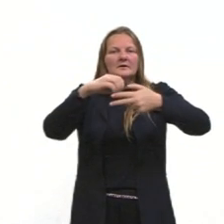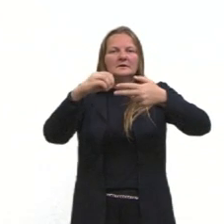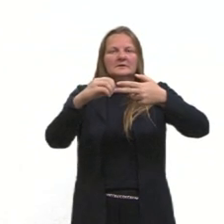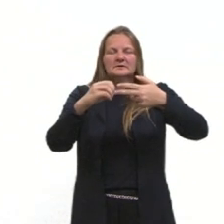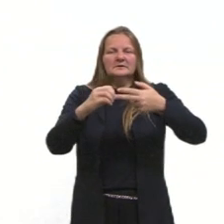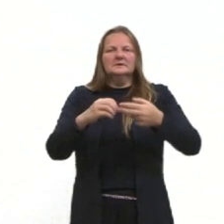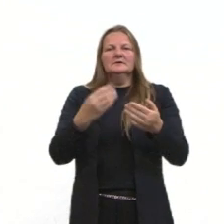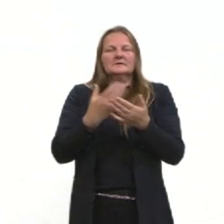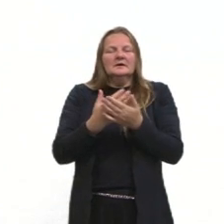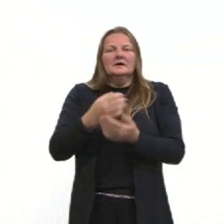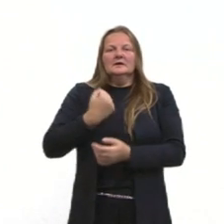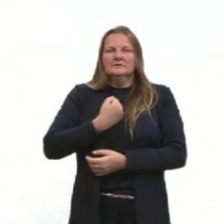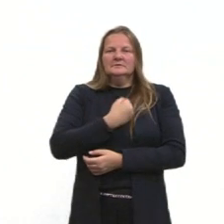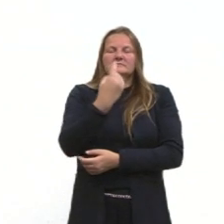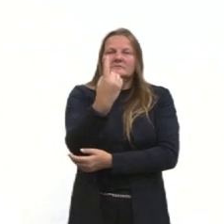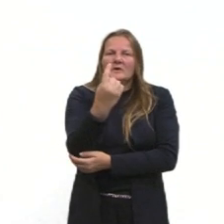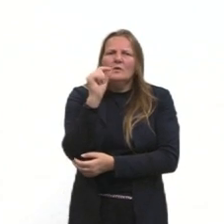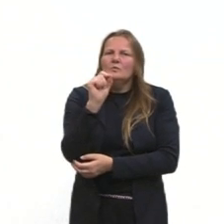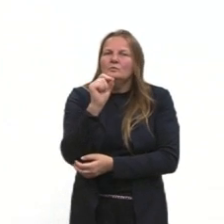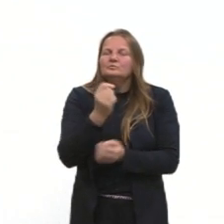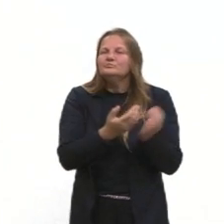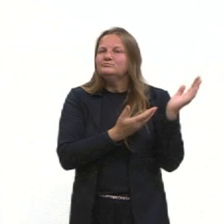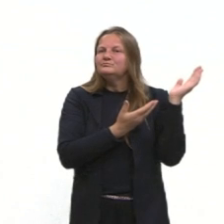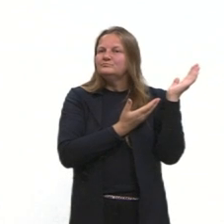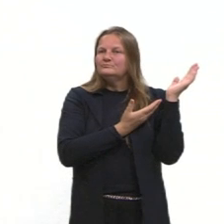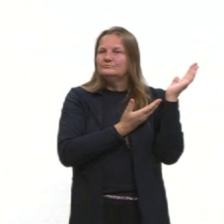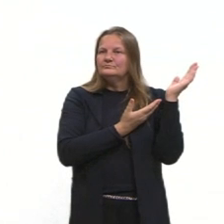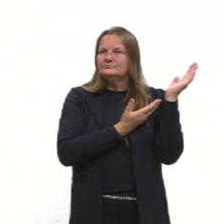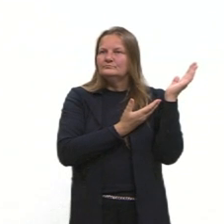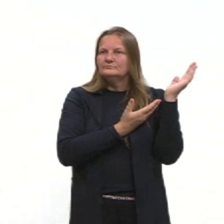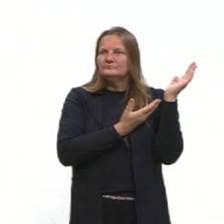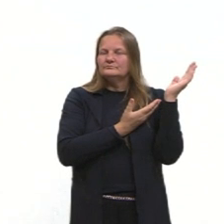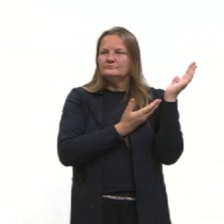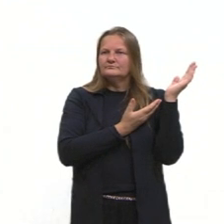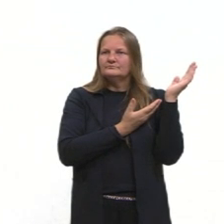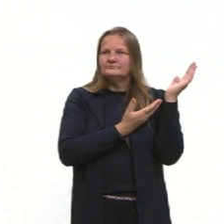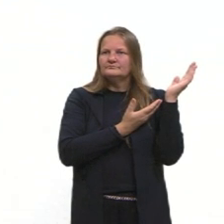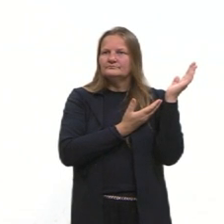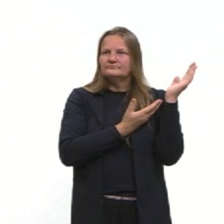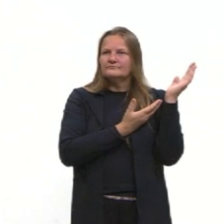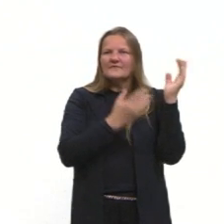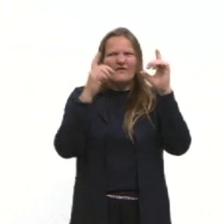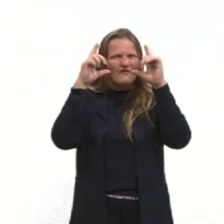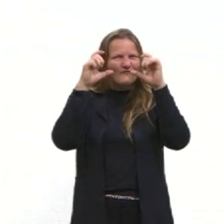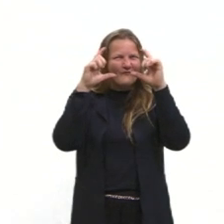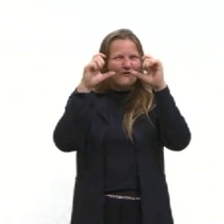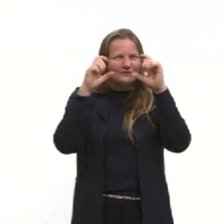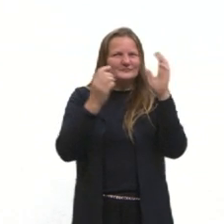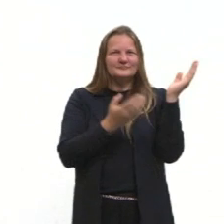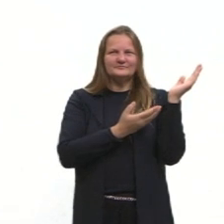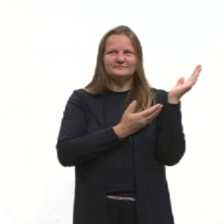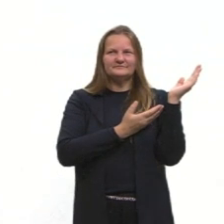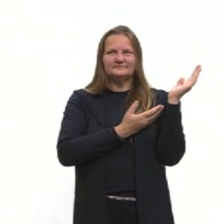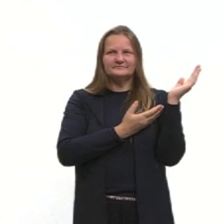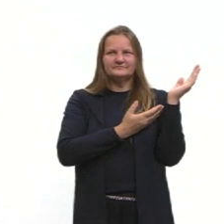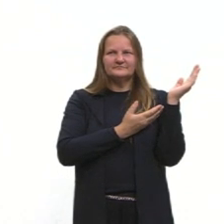da nossa aula 1, ela trouxe essa imagem aqui, que é